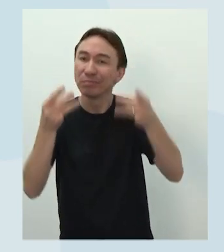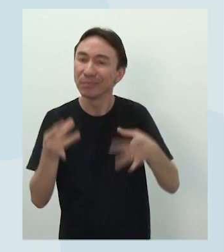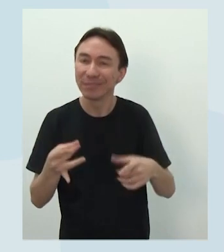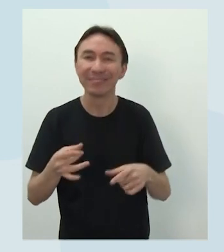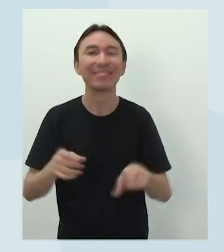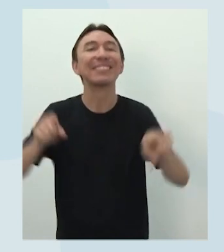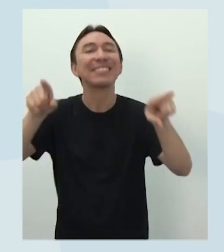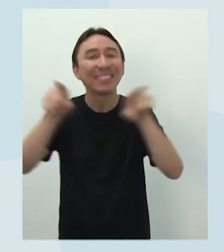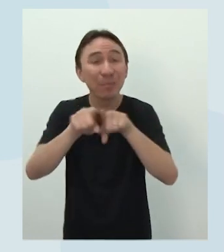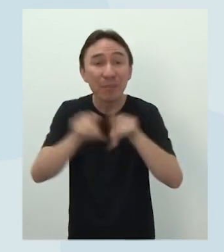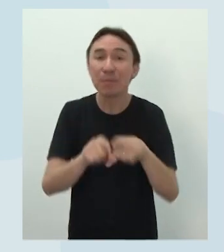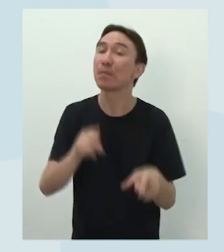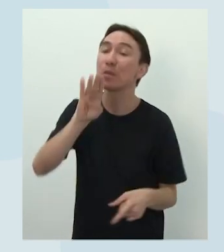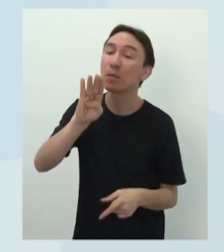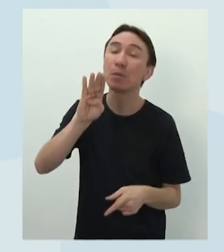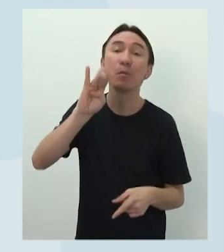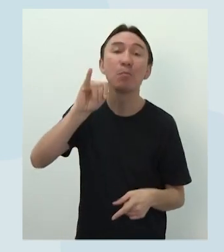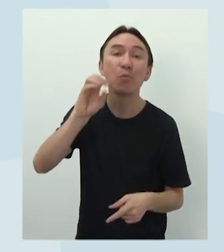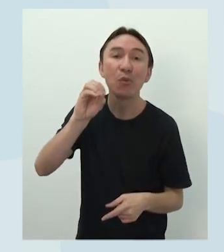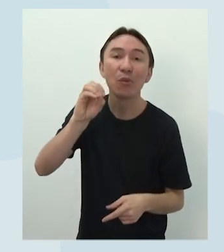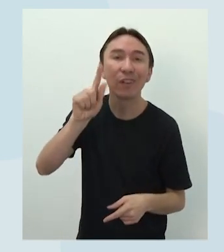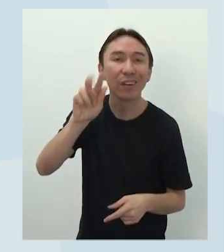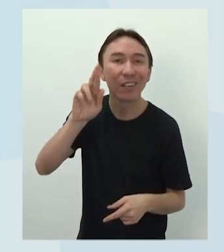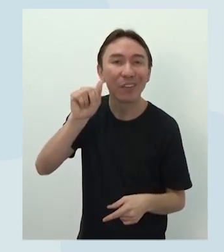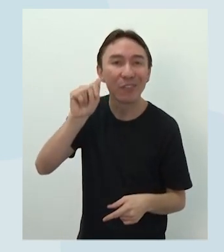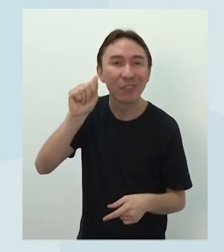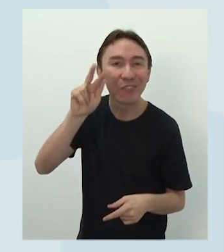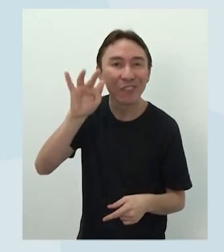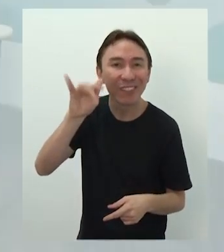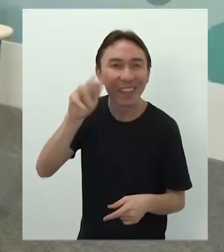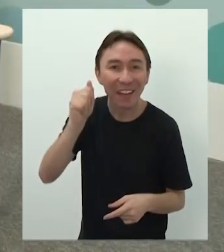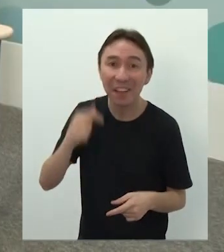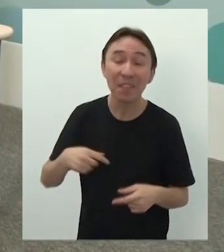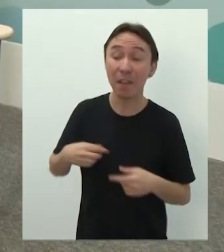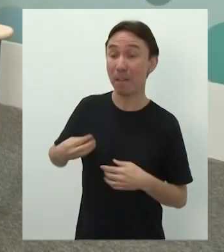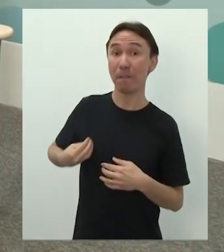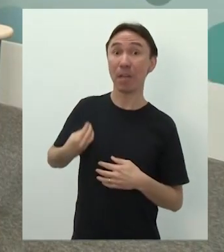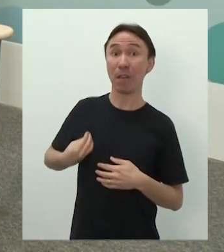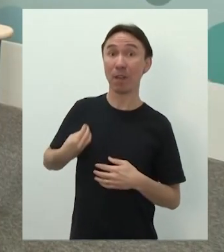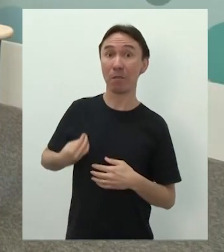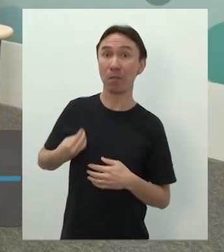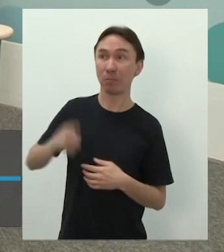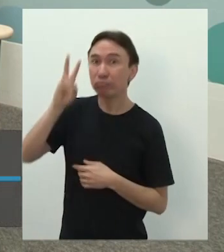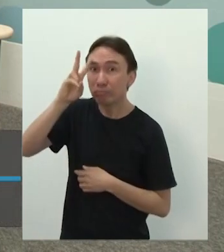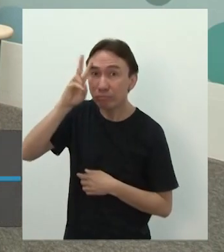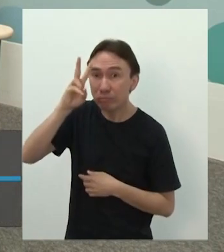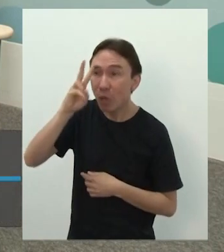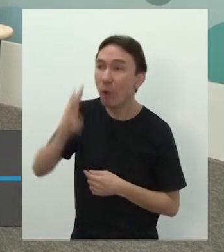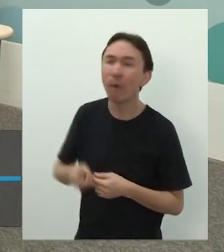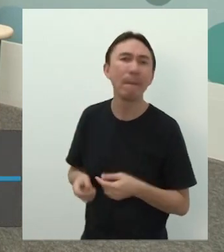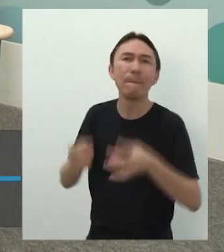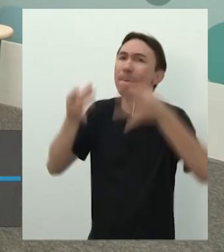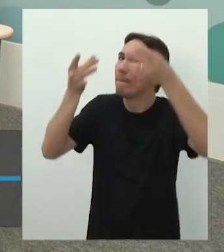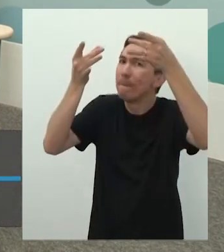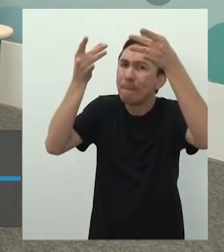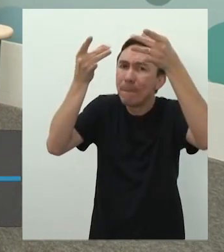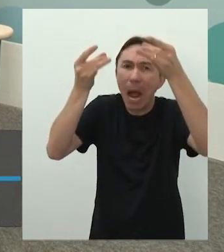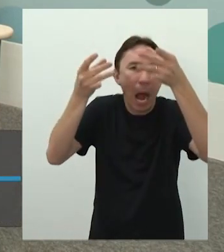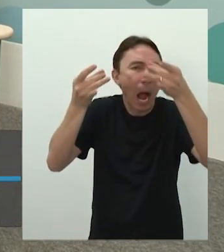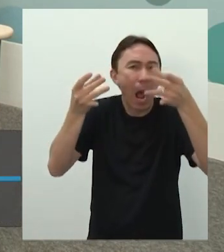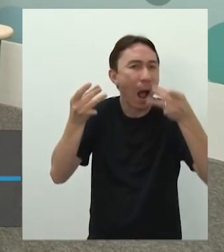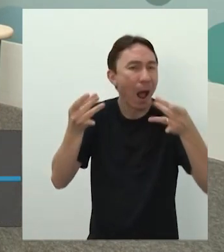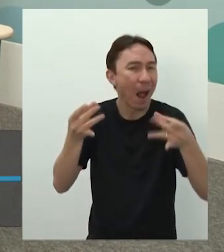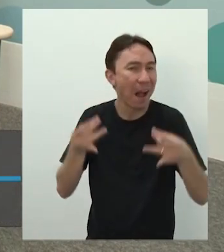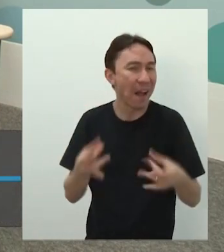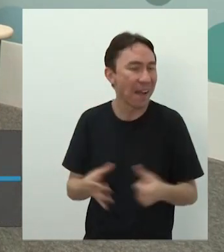posso detalhar a sua vida. eu fizer uma biografia do professor Mônica. Mas é descritivo em análise, a priori. Na